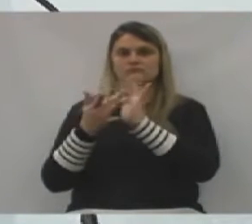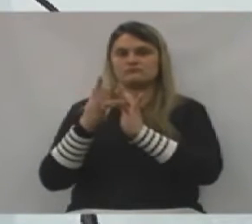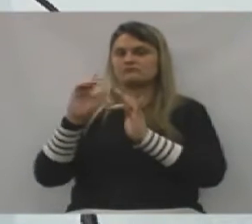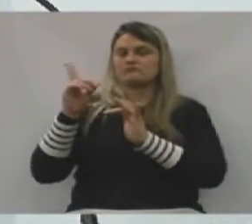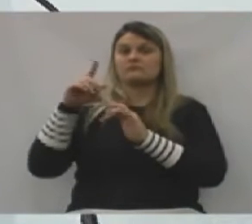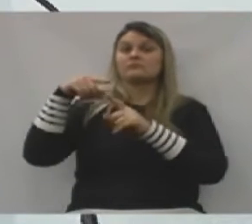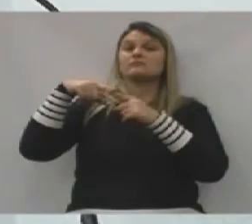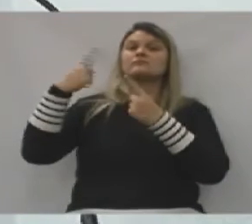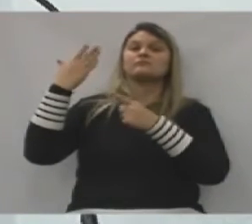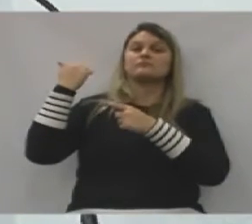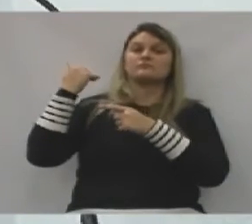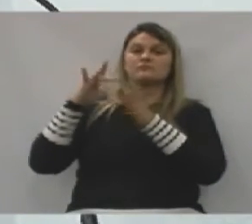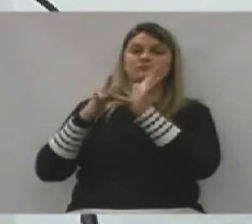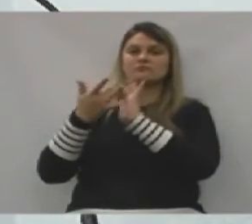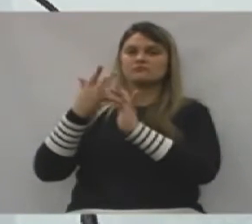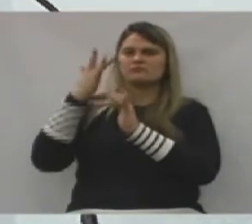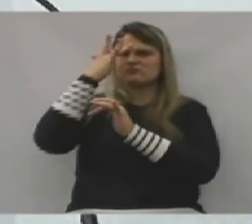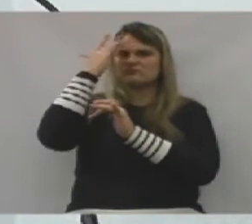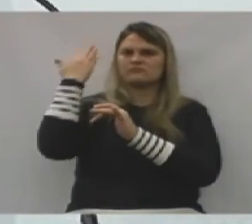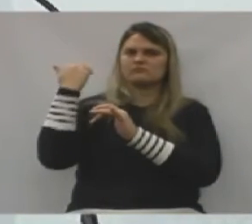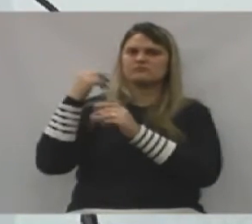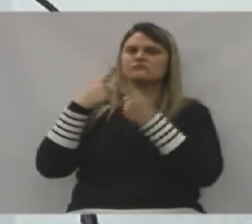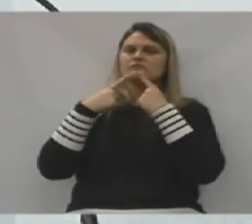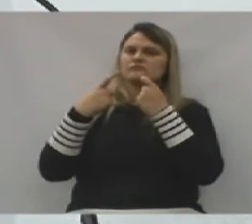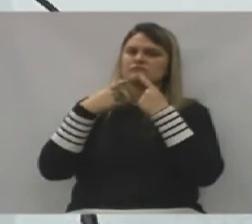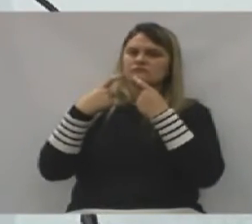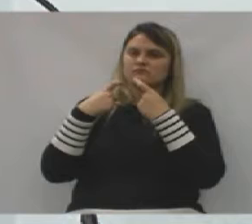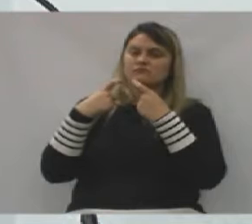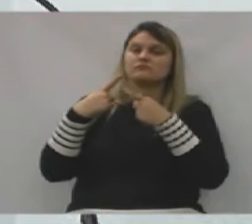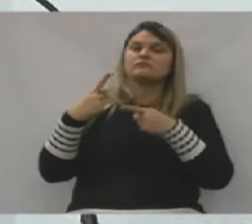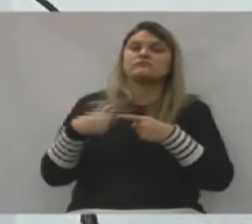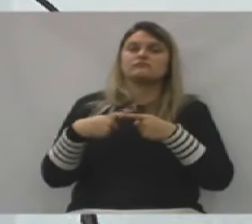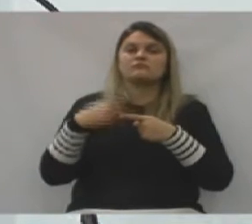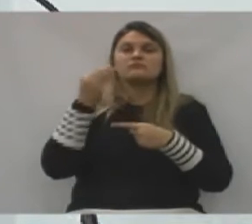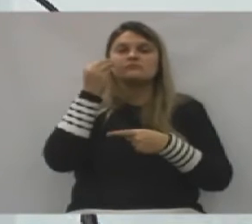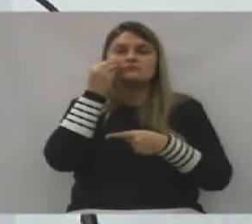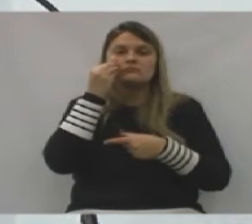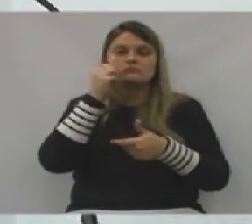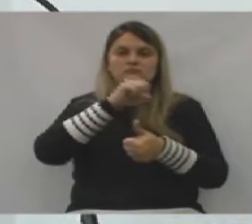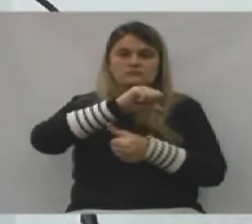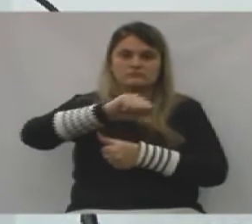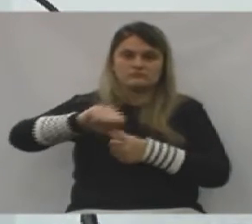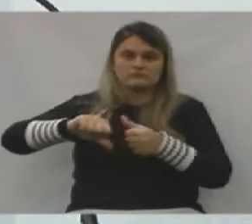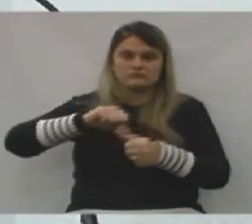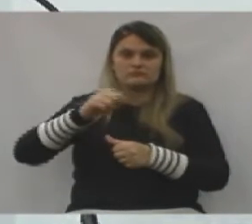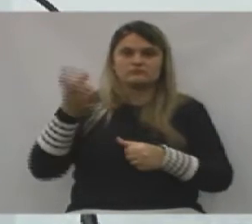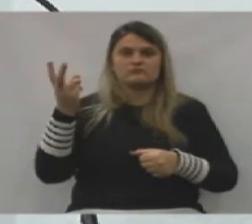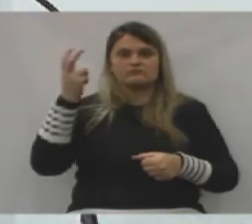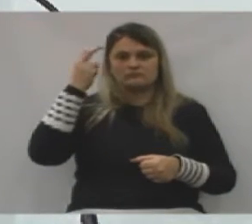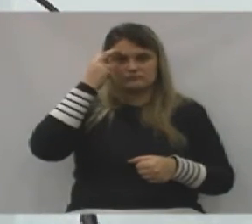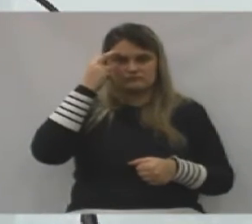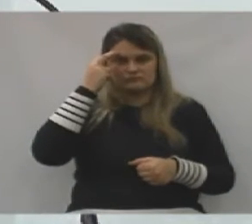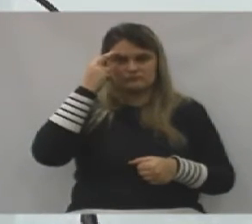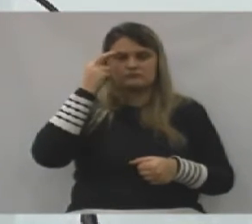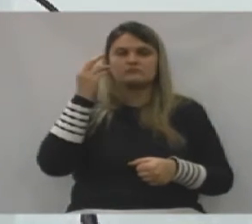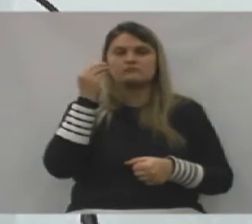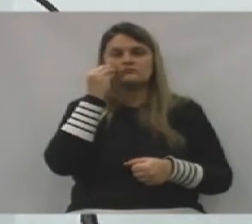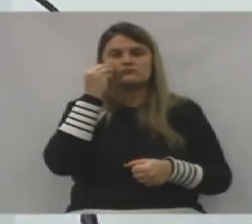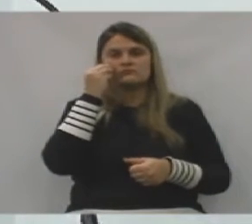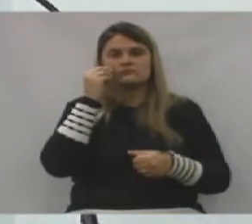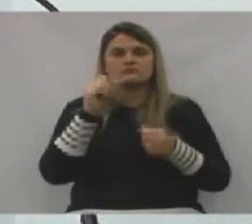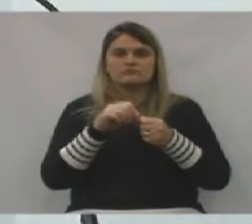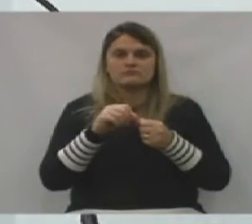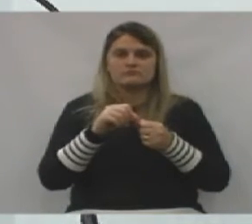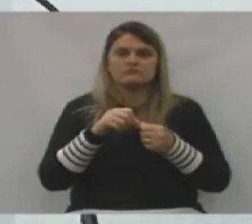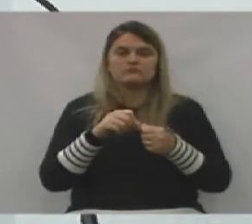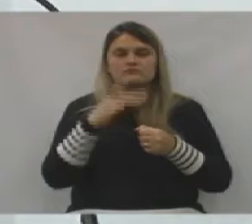ideias, só levou crítica. Lógico, mas para quê? Para tentar mudar uma cultura, para tentar